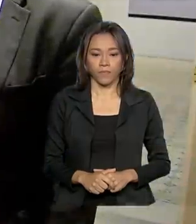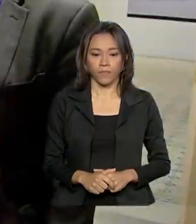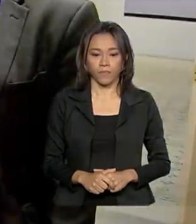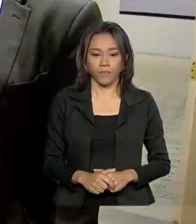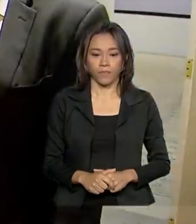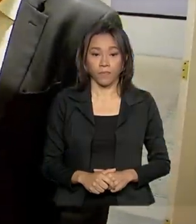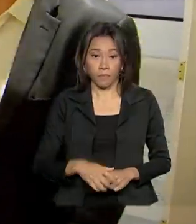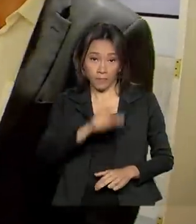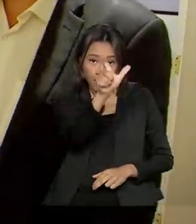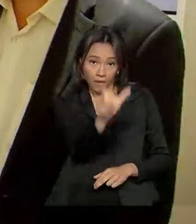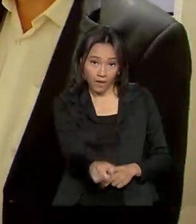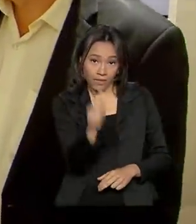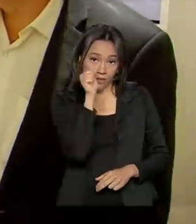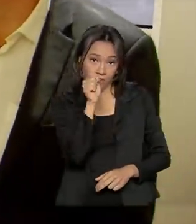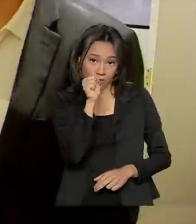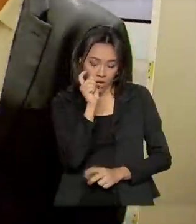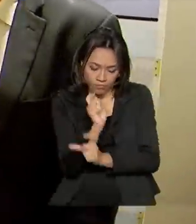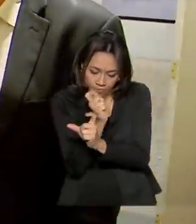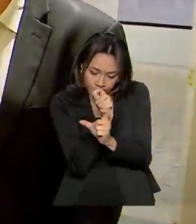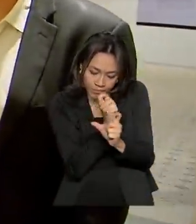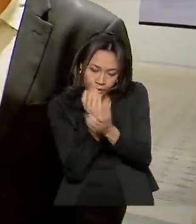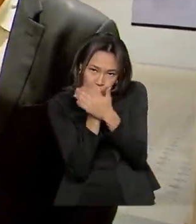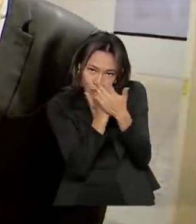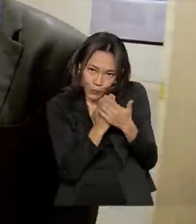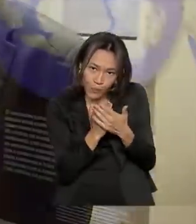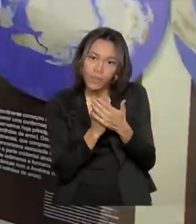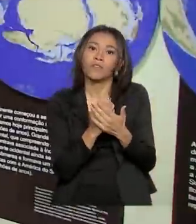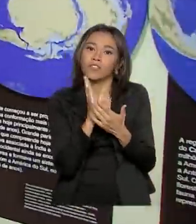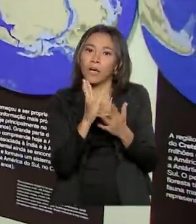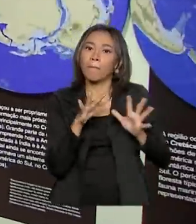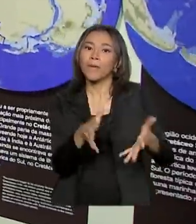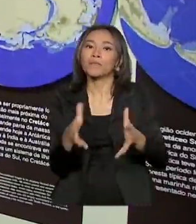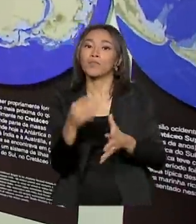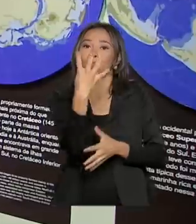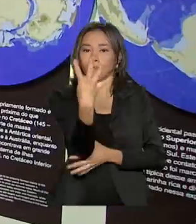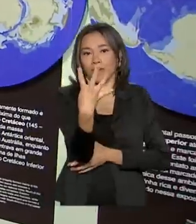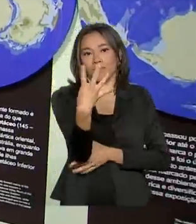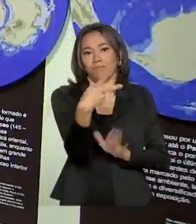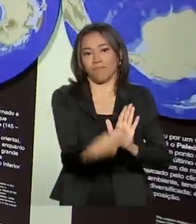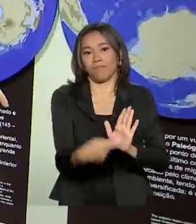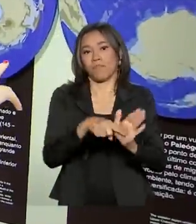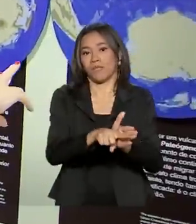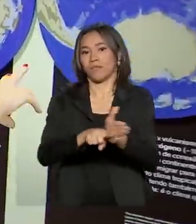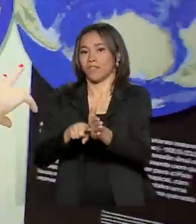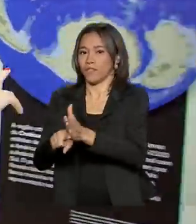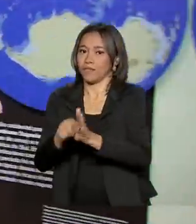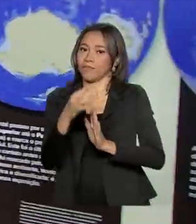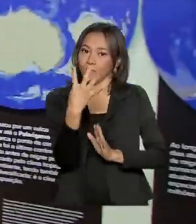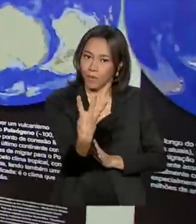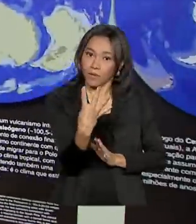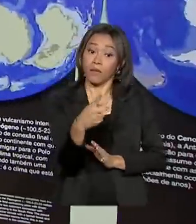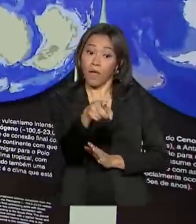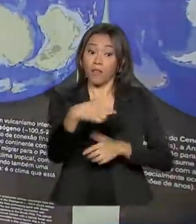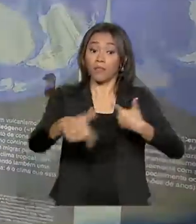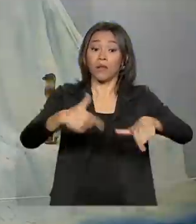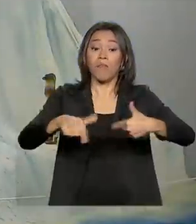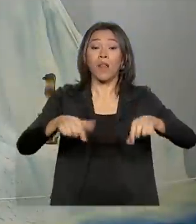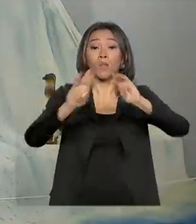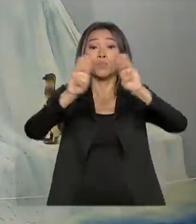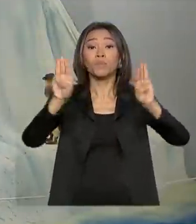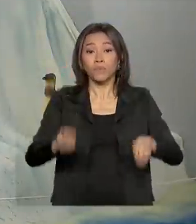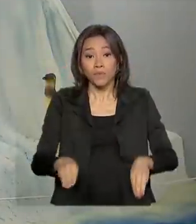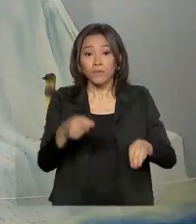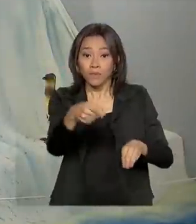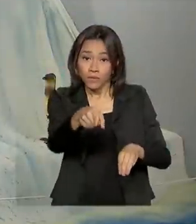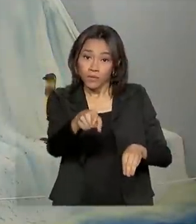A paleontóloga Juliana Sayão já participou de quatro expedições na Antártica. Ela trabalha no Museu Nacional e pesquisa no